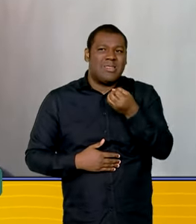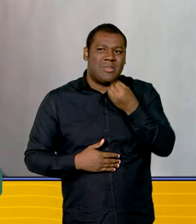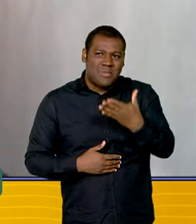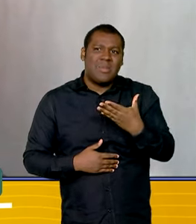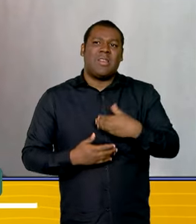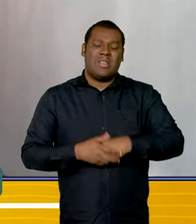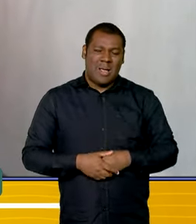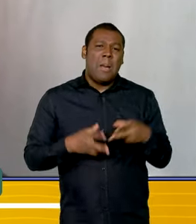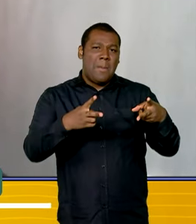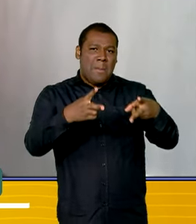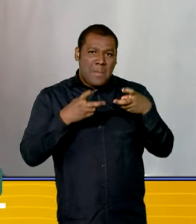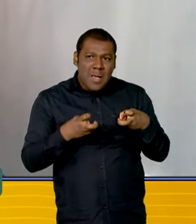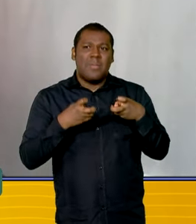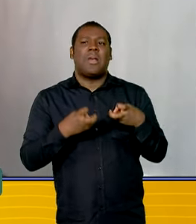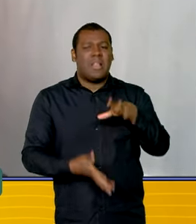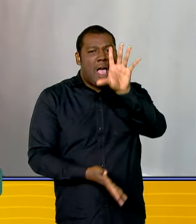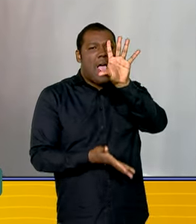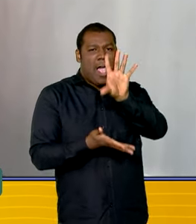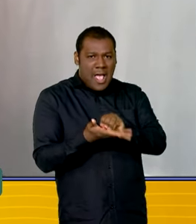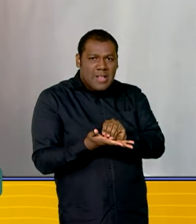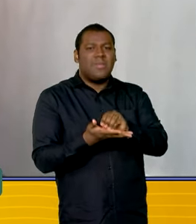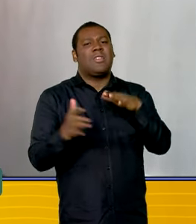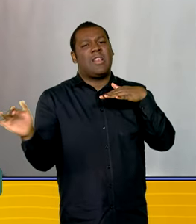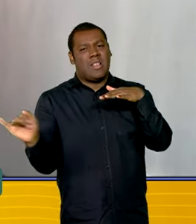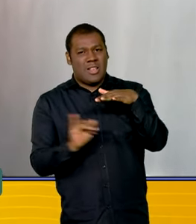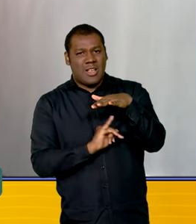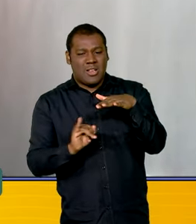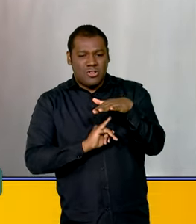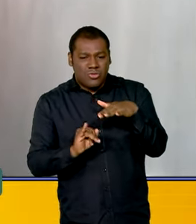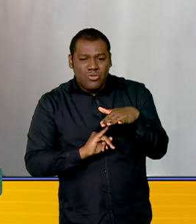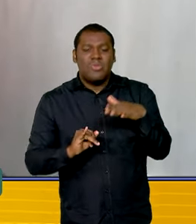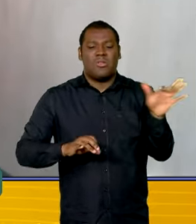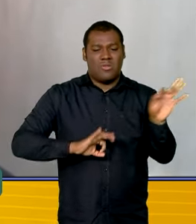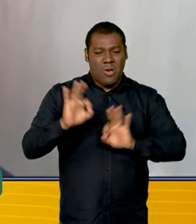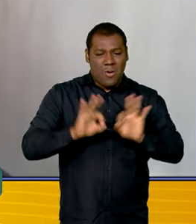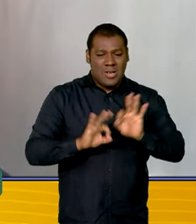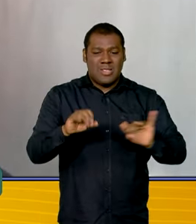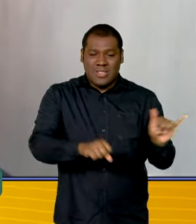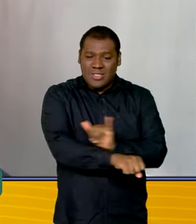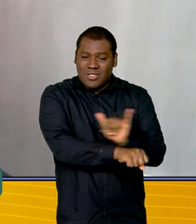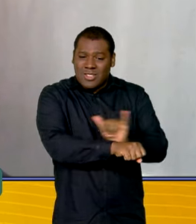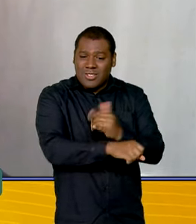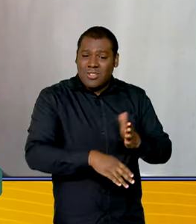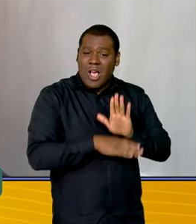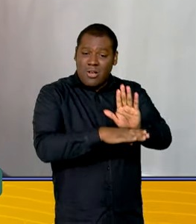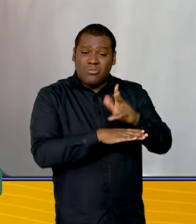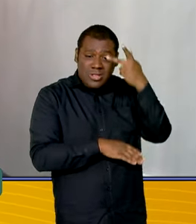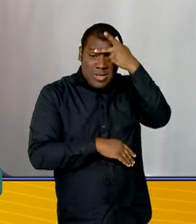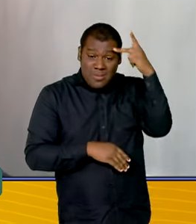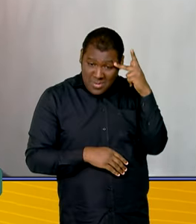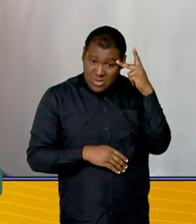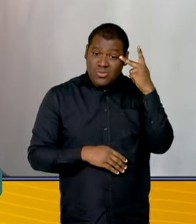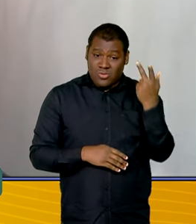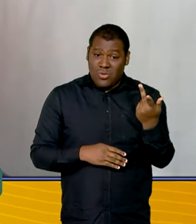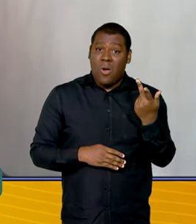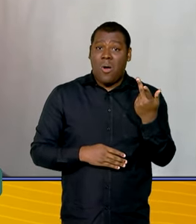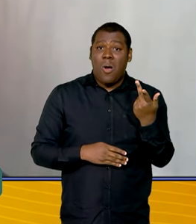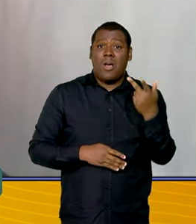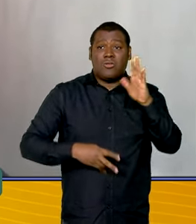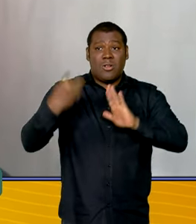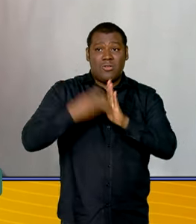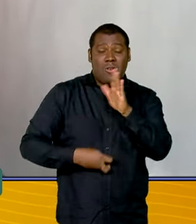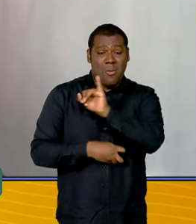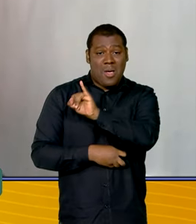útil, é uma ferramenta para facilitar o preenchimento da declaração. A declaração pré-preenchida nada mais é do que a Receita